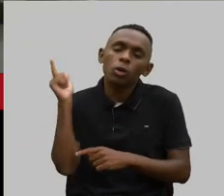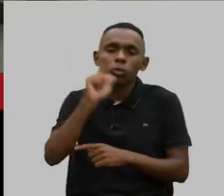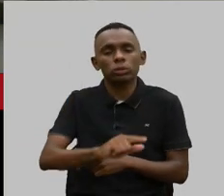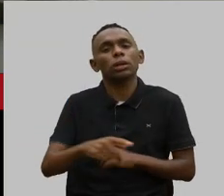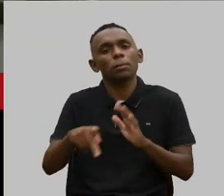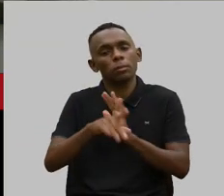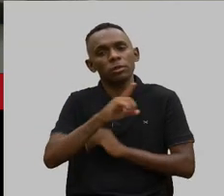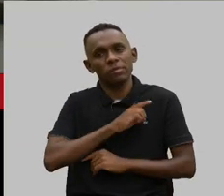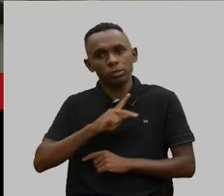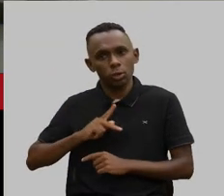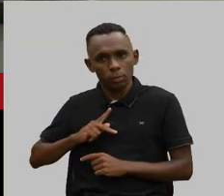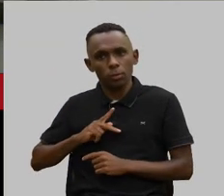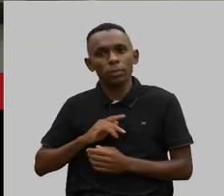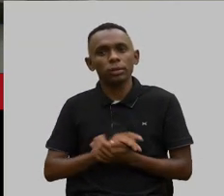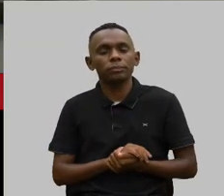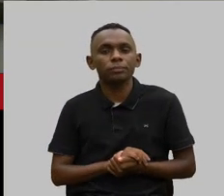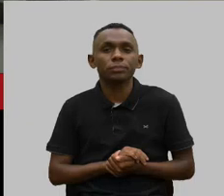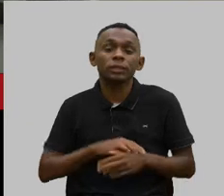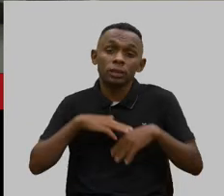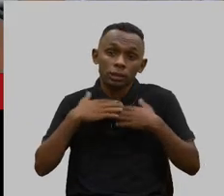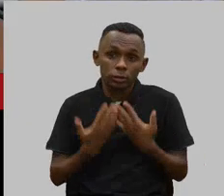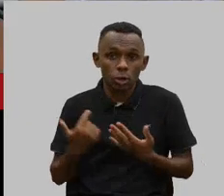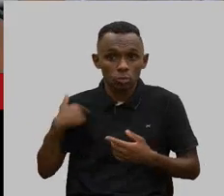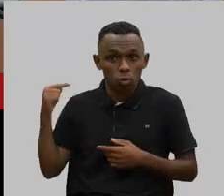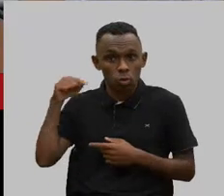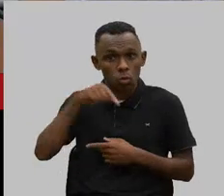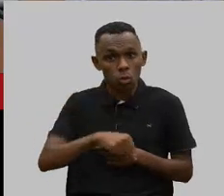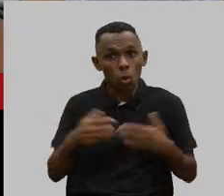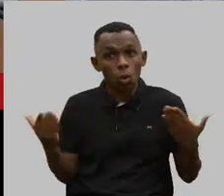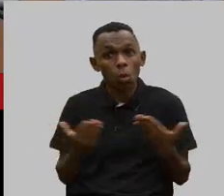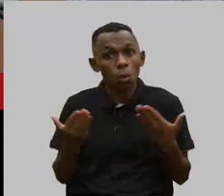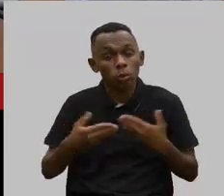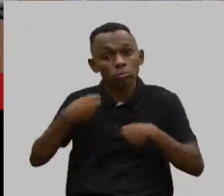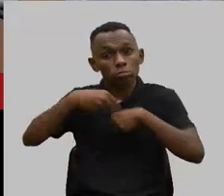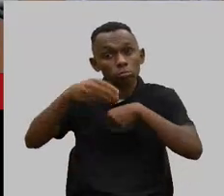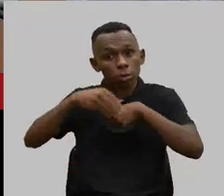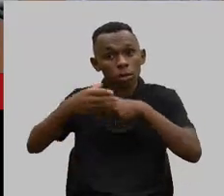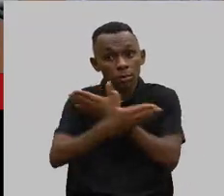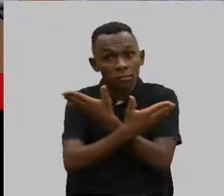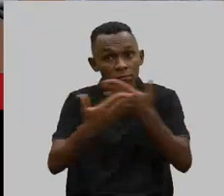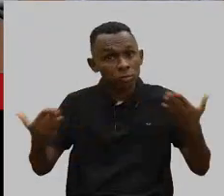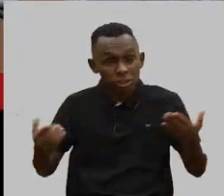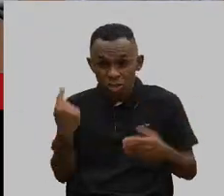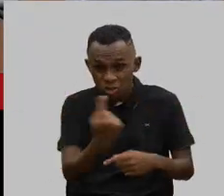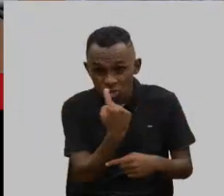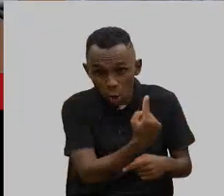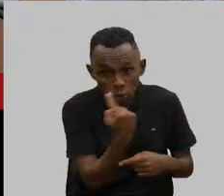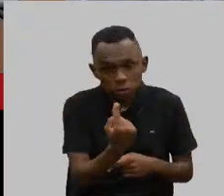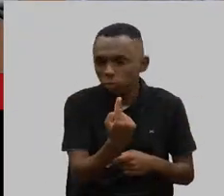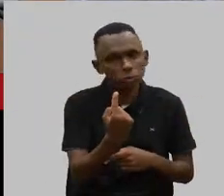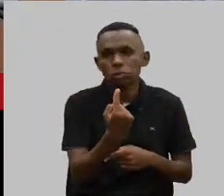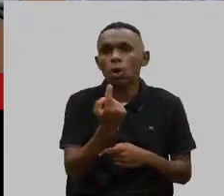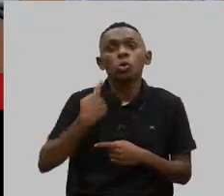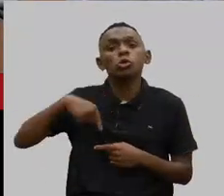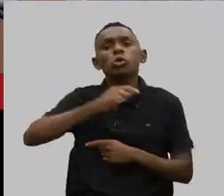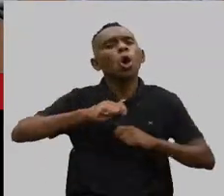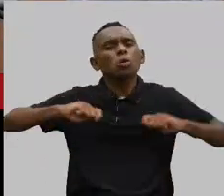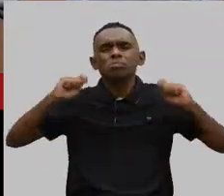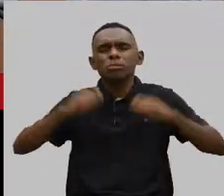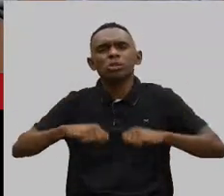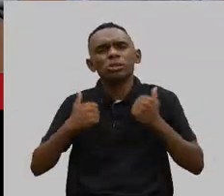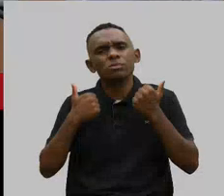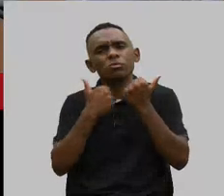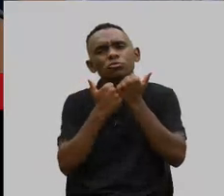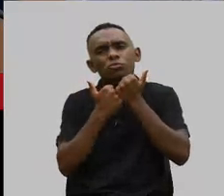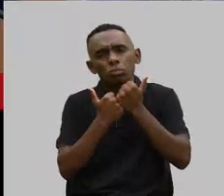defensoria. Então, eu estou aqui hoje para falar para vocês que vocês não estão sozinhos. Que o que a gente puder fazer, nós vamos